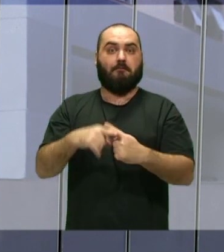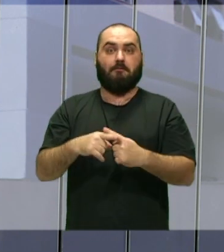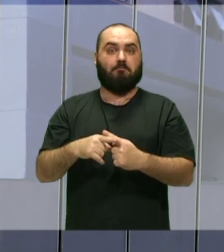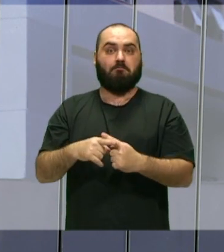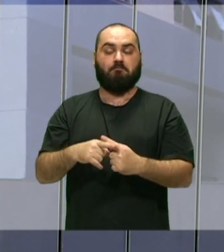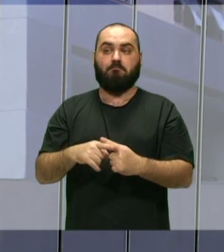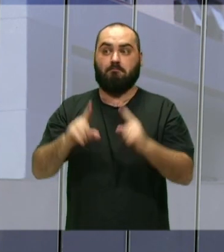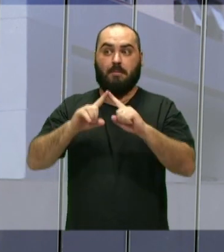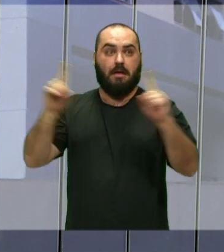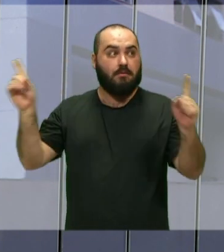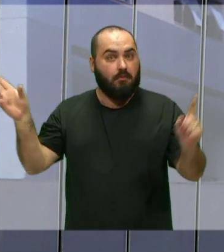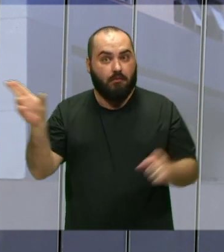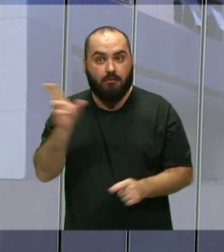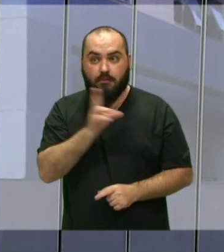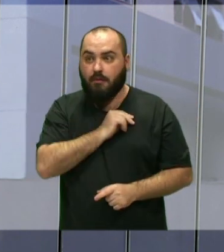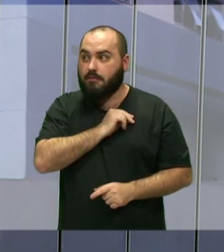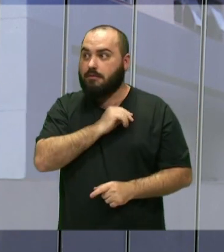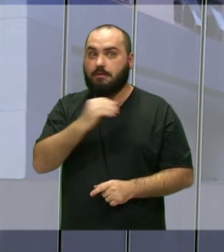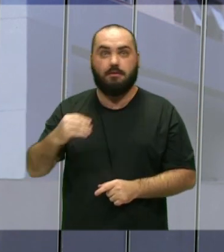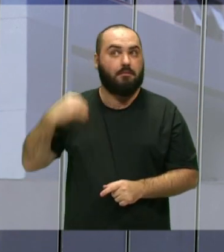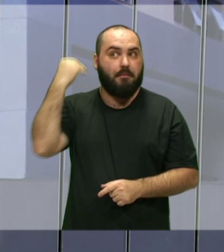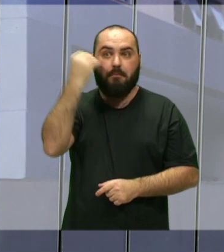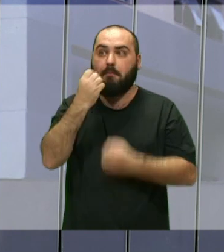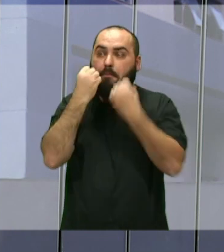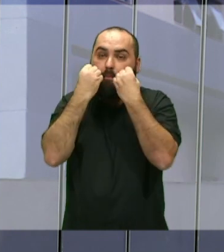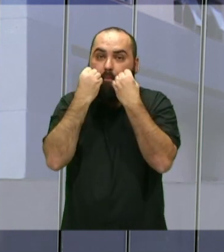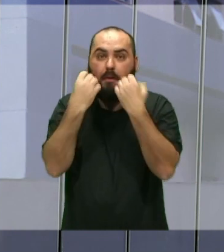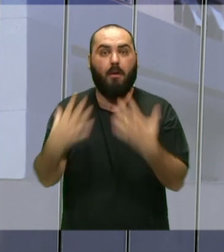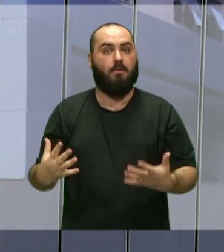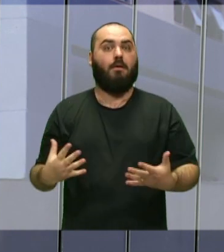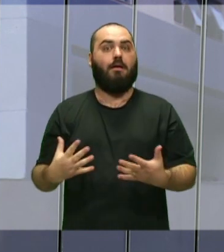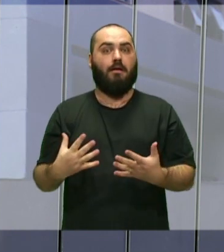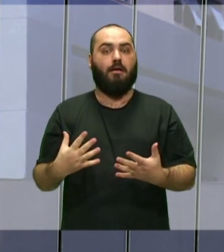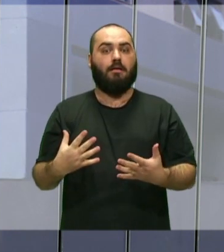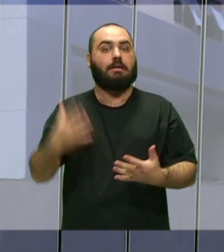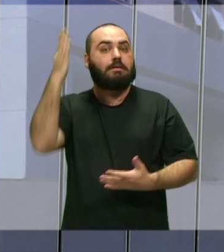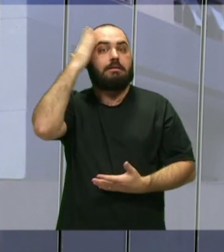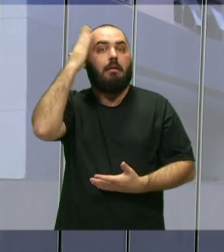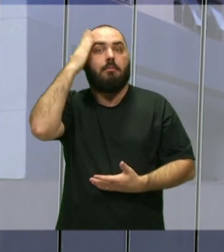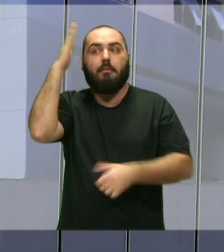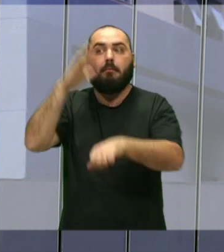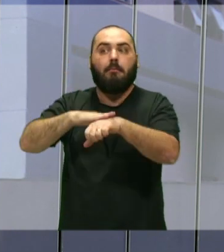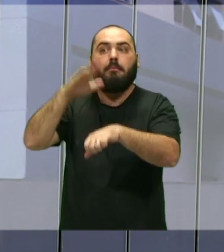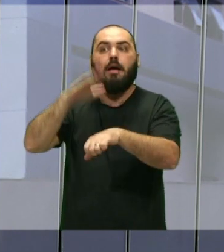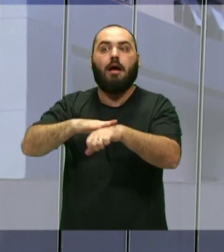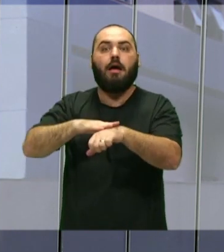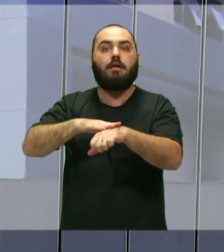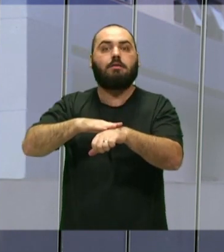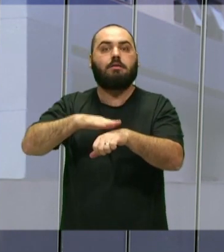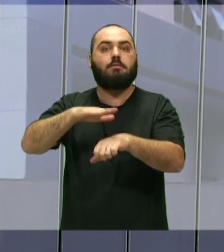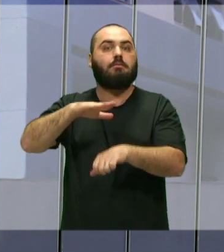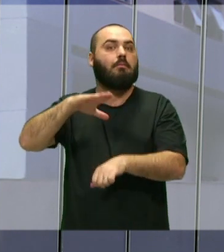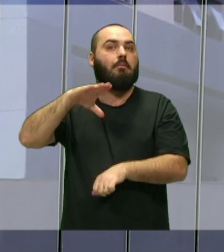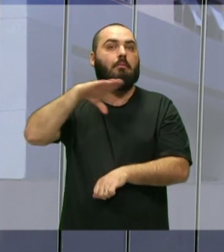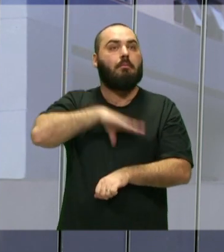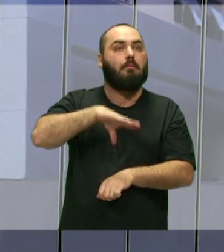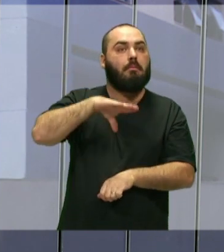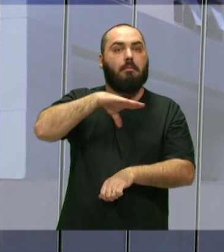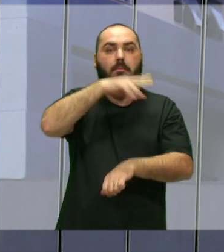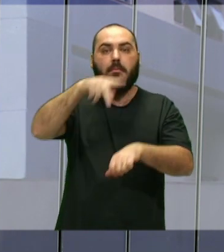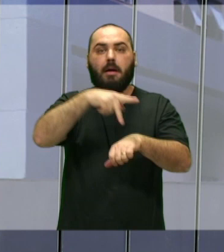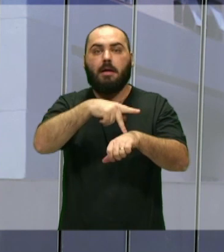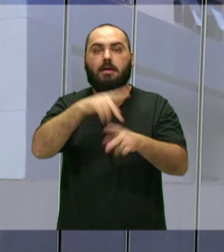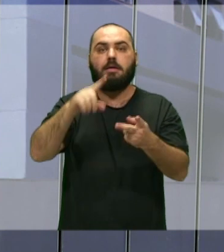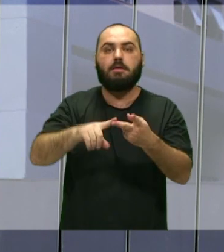mas, cara, é uma experiência muito boa, tipo, saber mais sobre nosso país, como que funcionam as